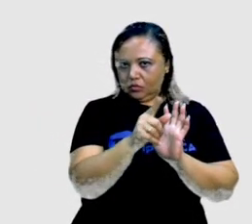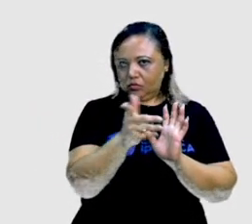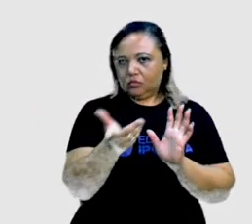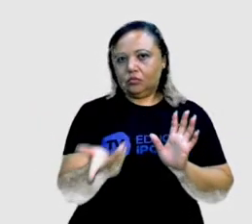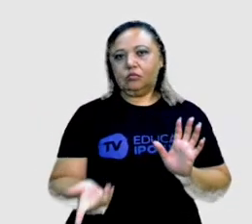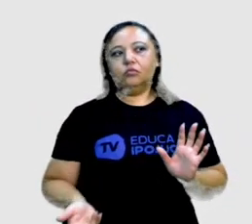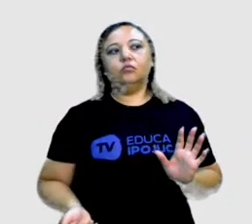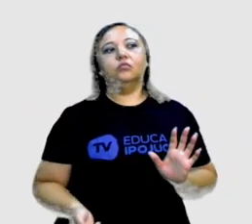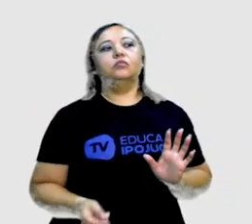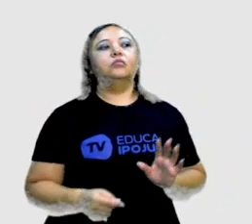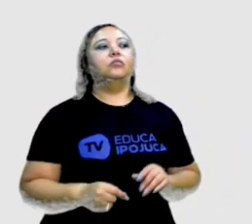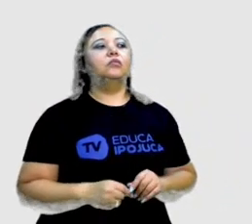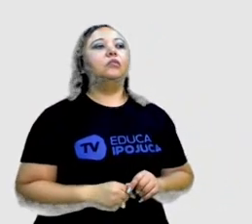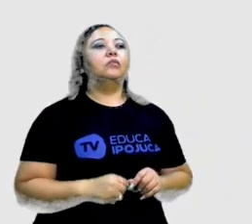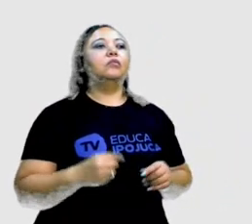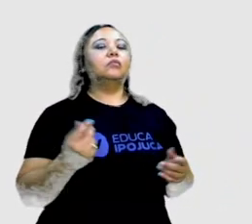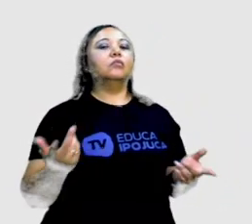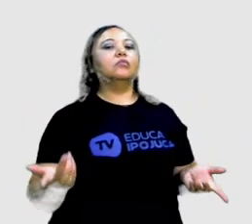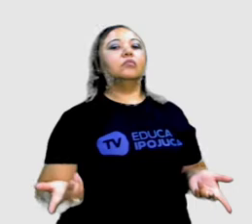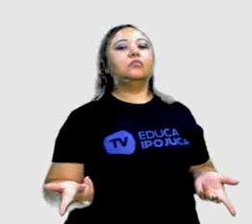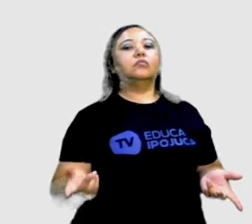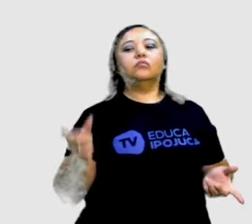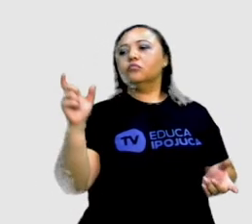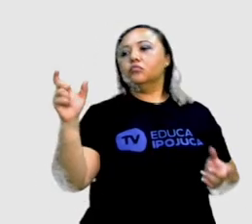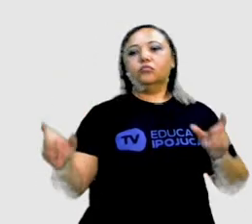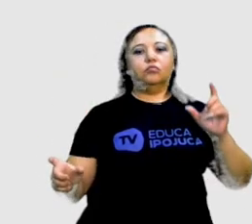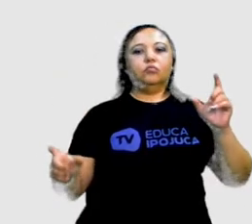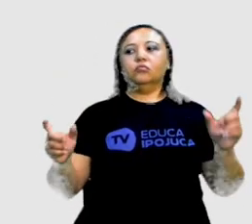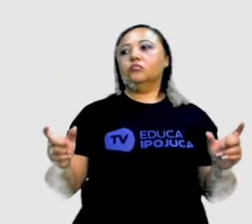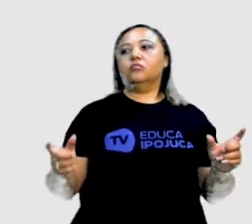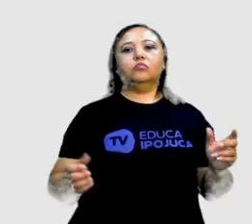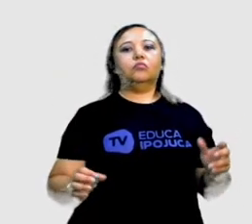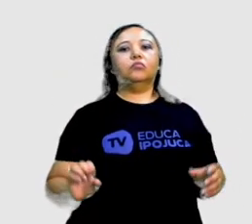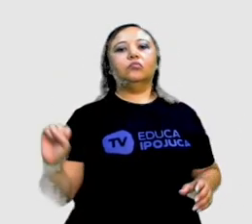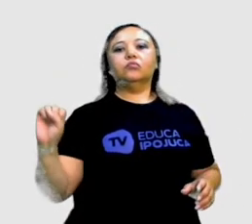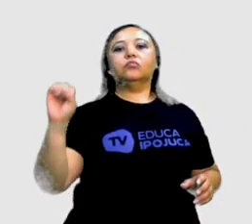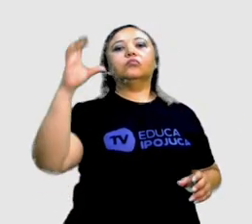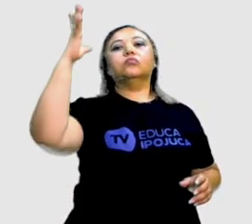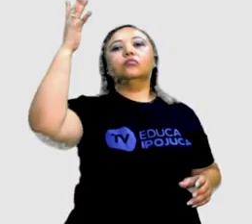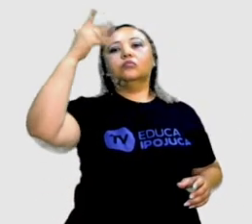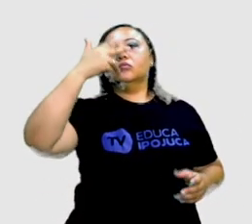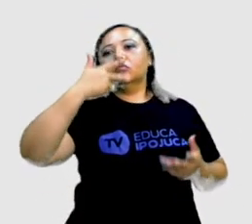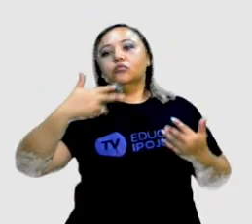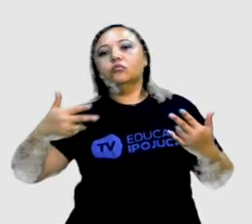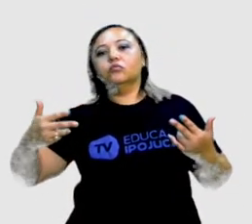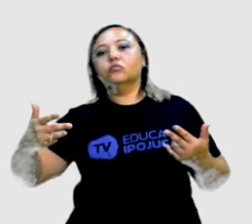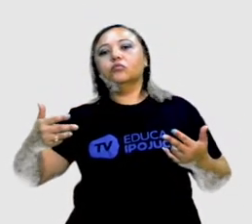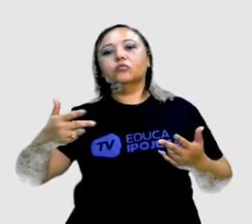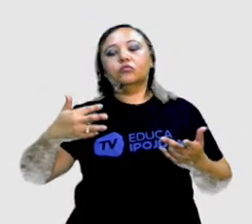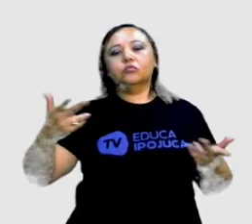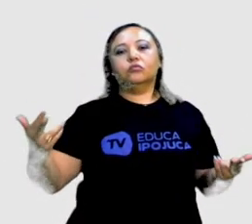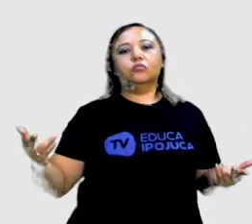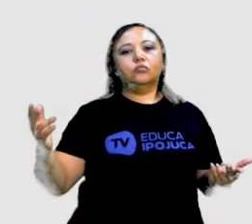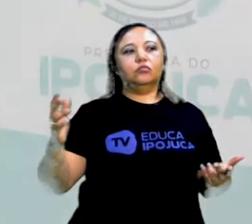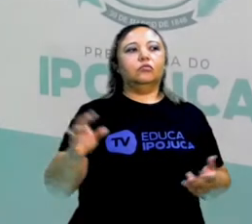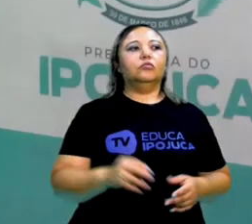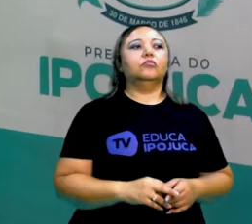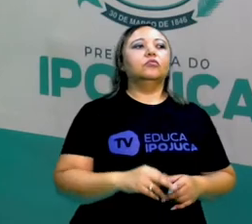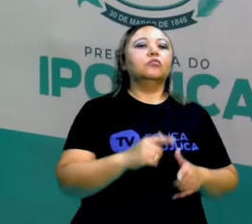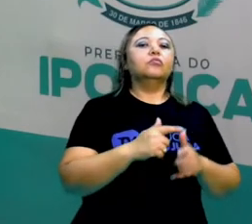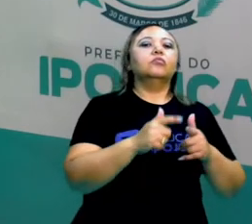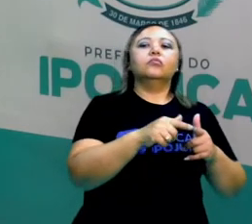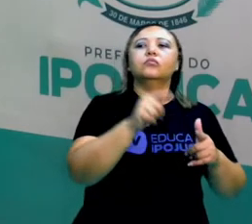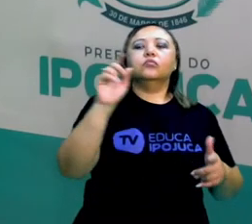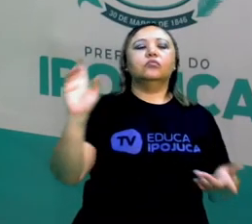como diz aqui, quem são os personagens, onde aconteceu, o que foi que aconteceu, qual foi o fato.